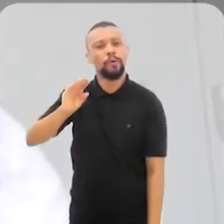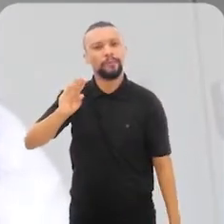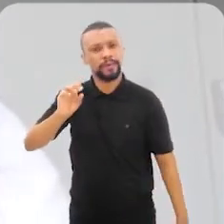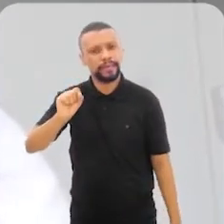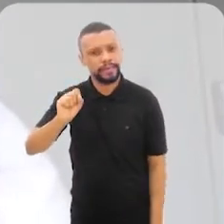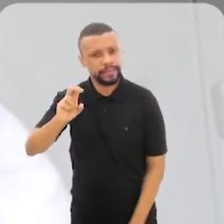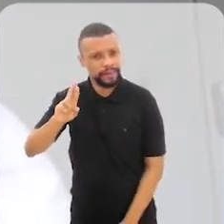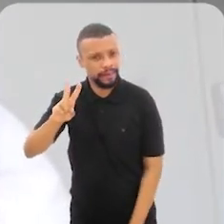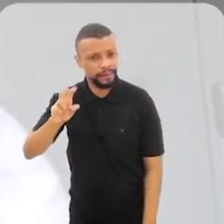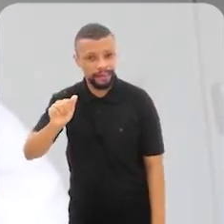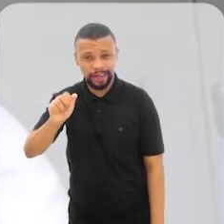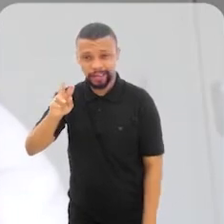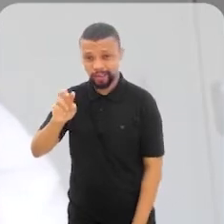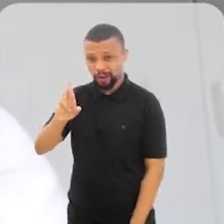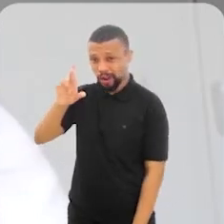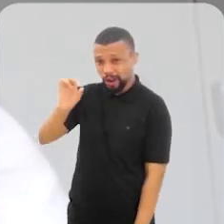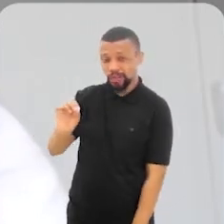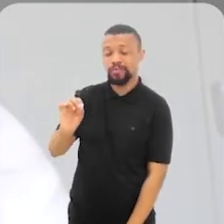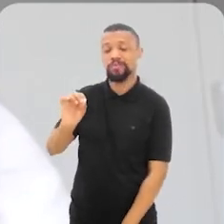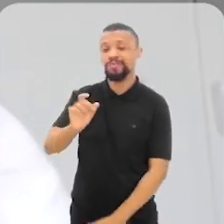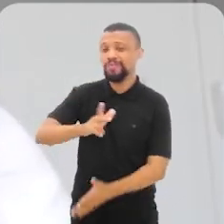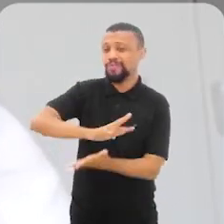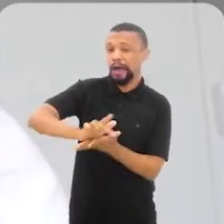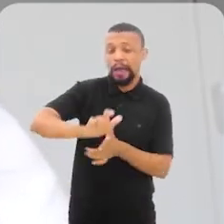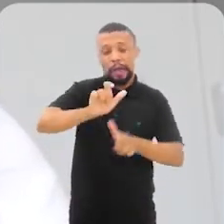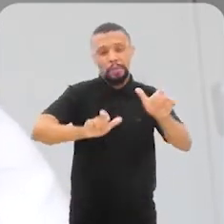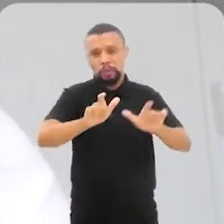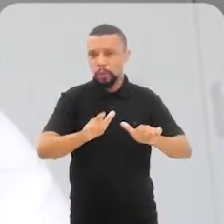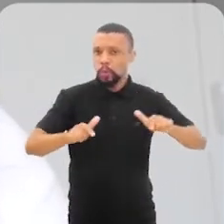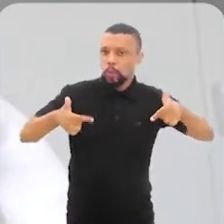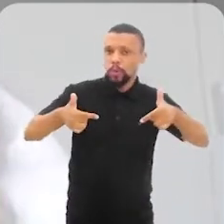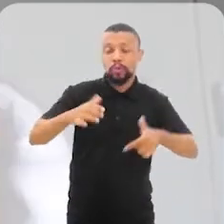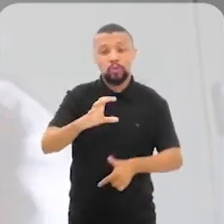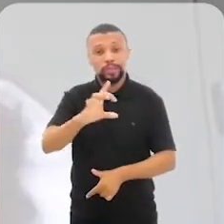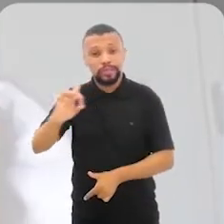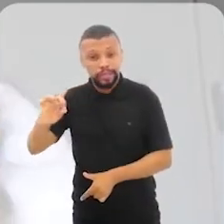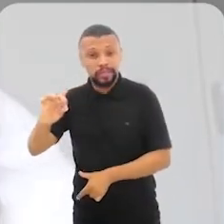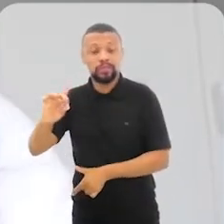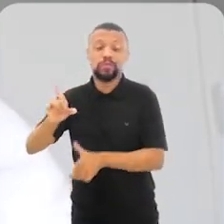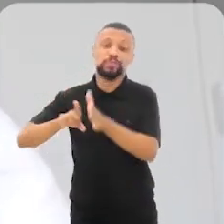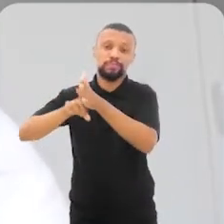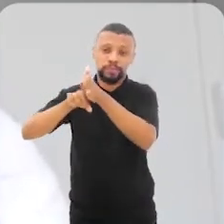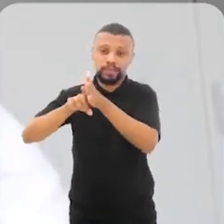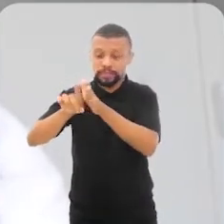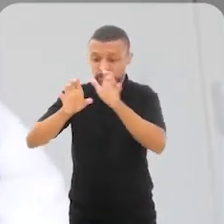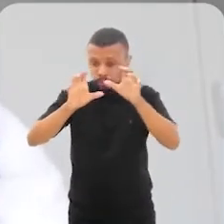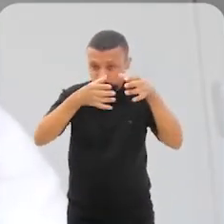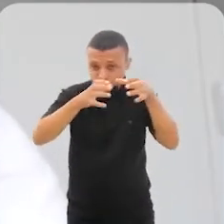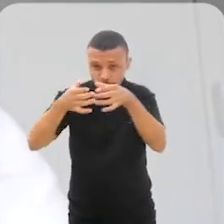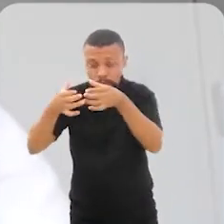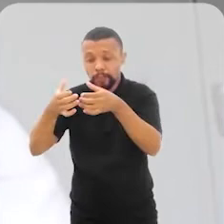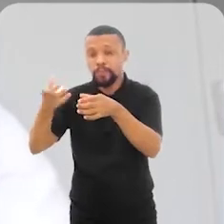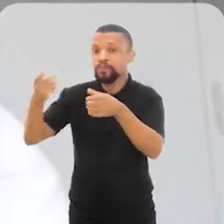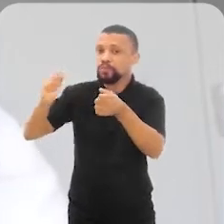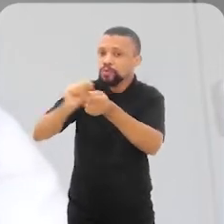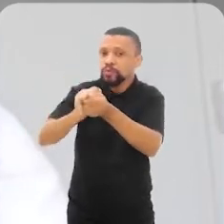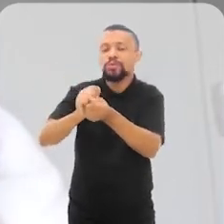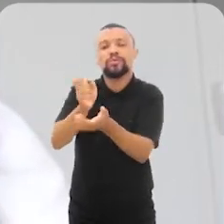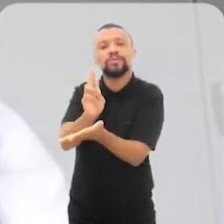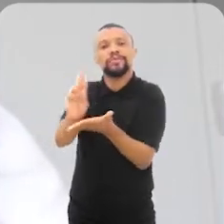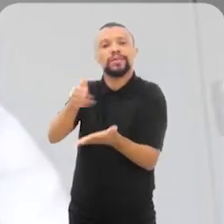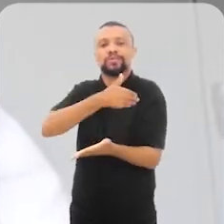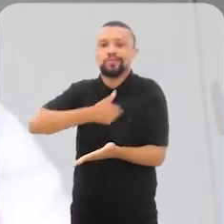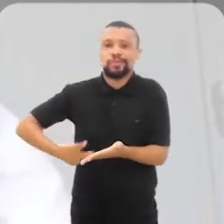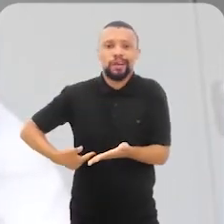com várias mãos, coordenação de dois grupos de pesquisa da Universidade do Estado e vários alunos de